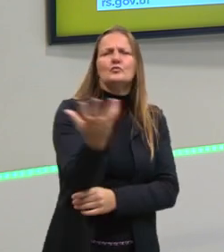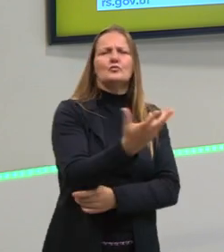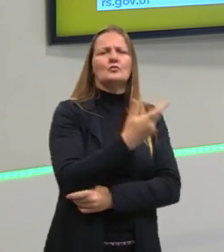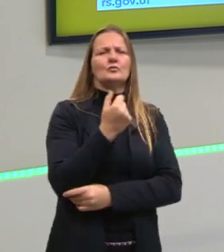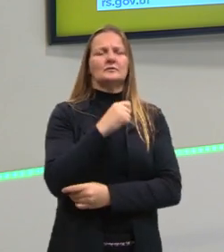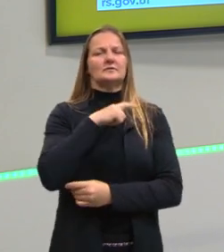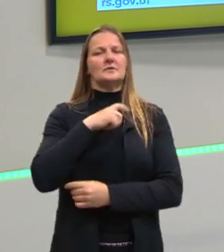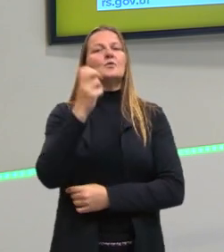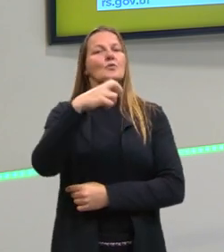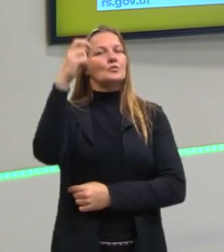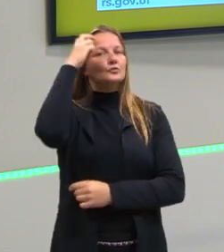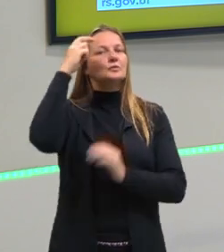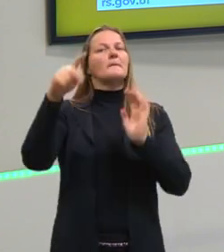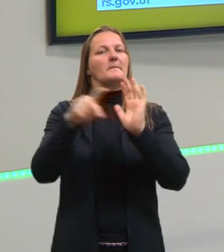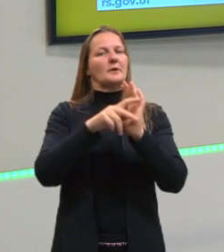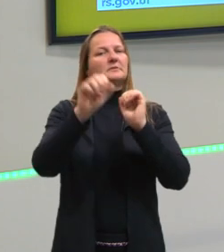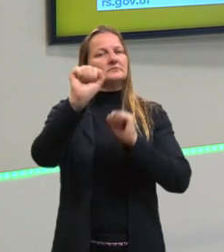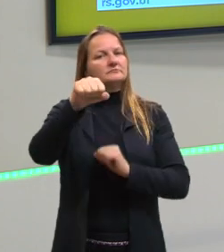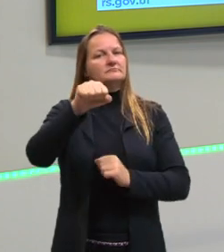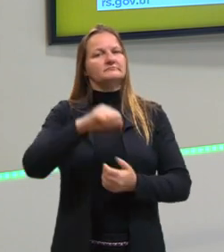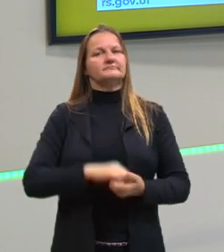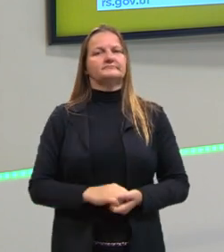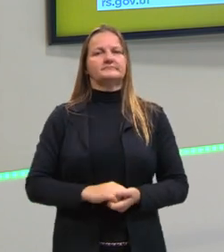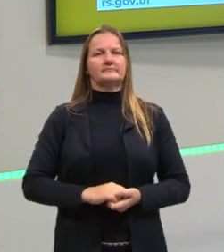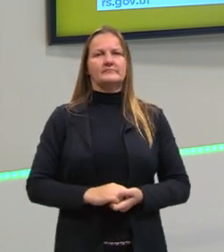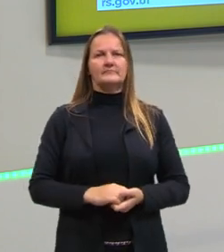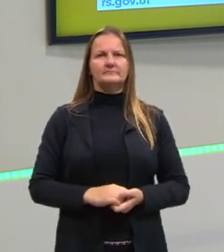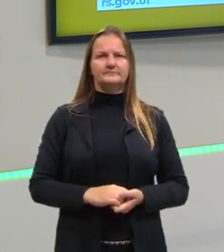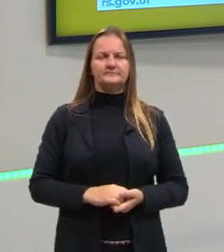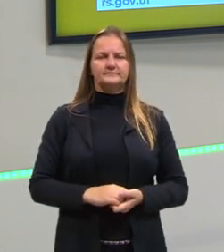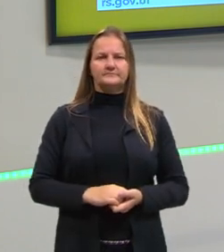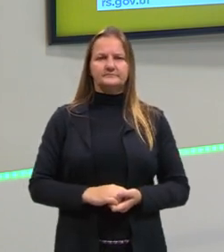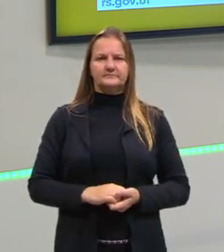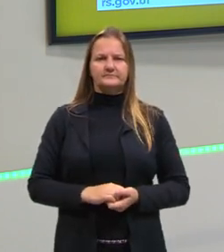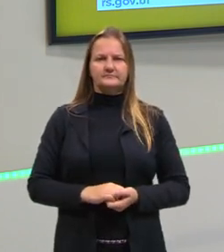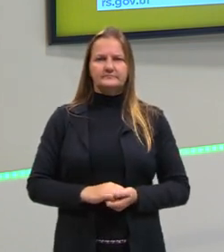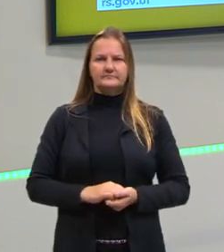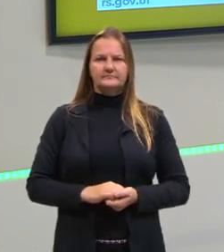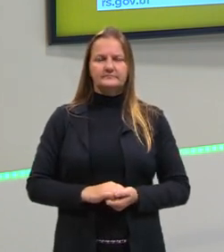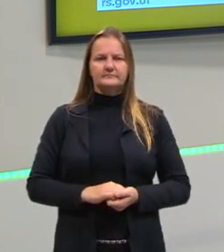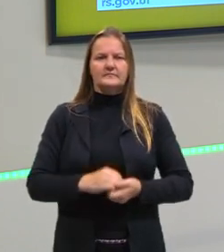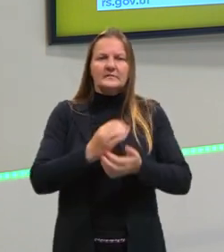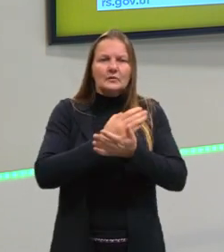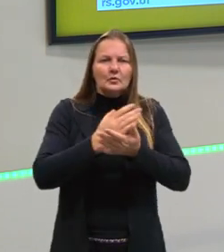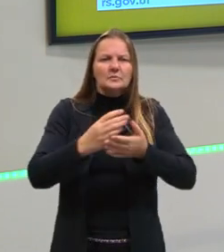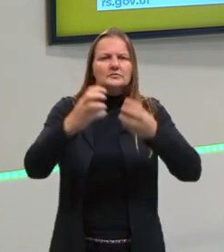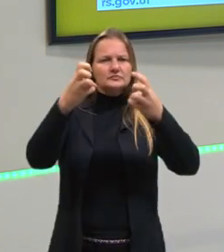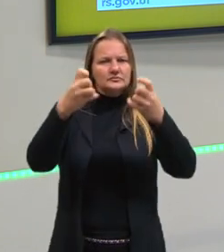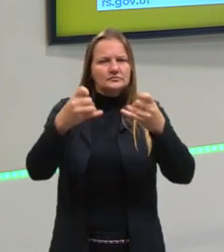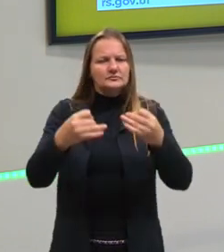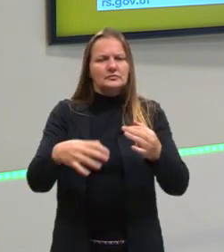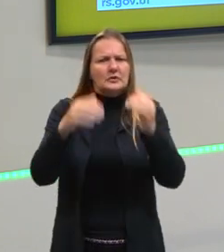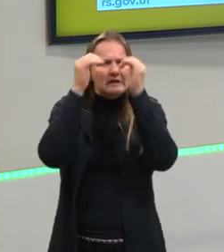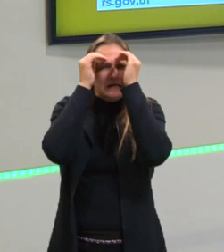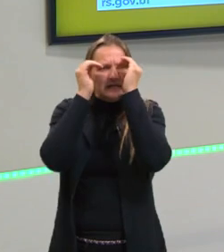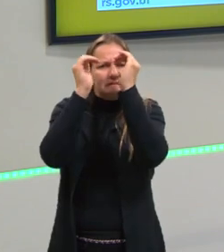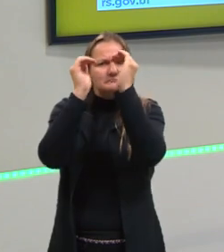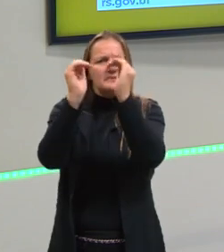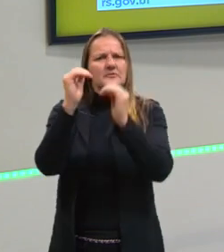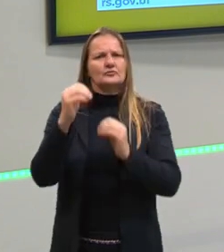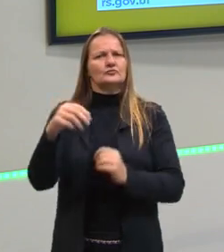tem cultura, sim. Esse acho que é valor já, é um princípio que nós partimos na nossa aula, esse respeito cultural